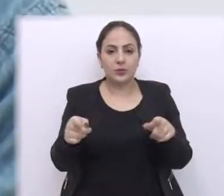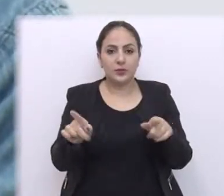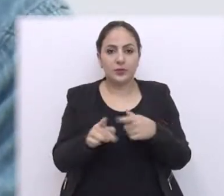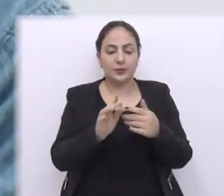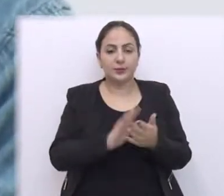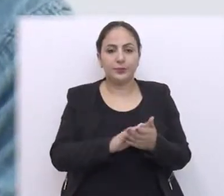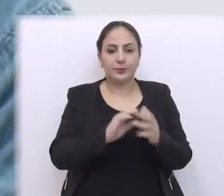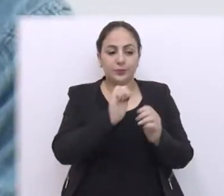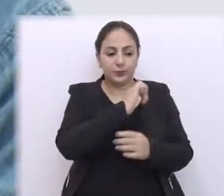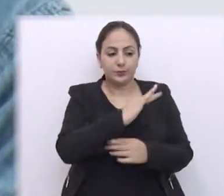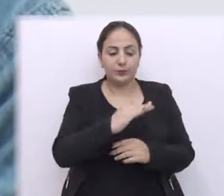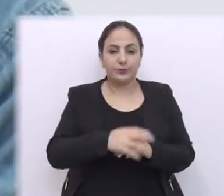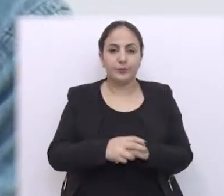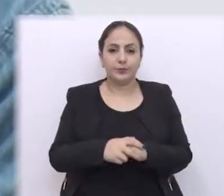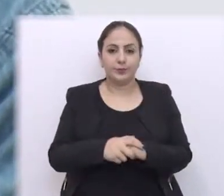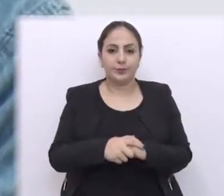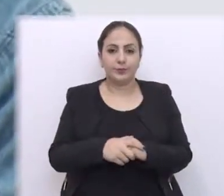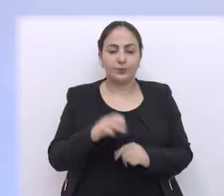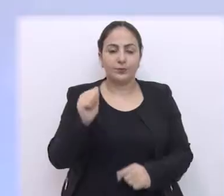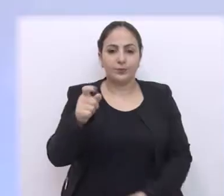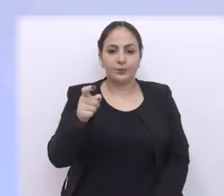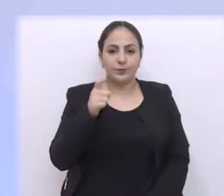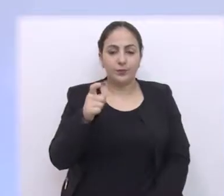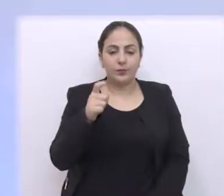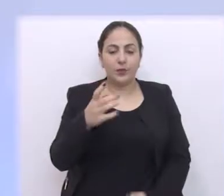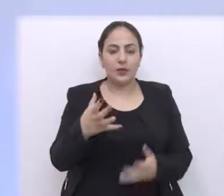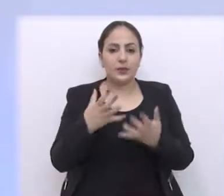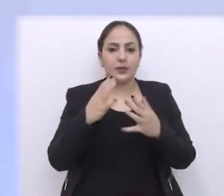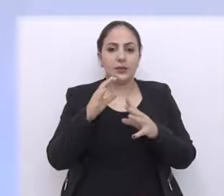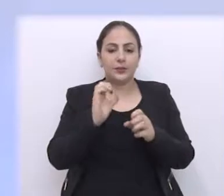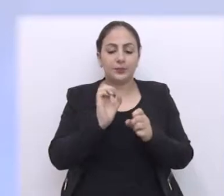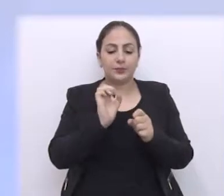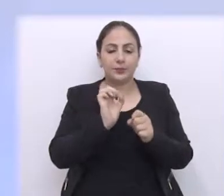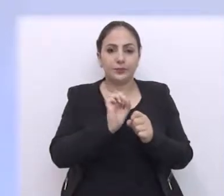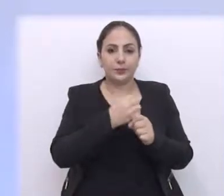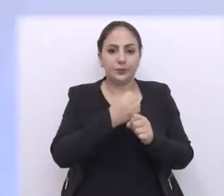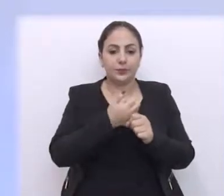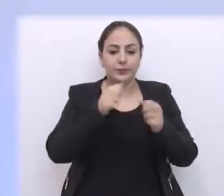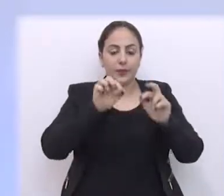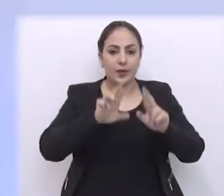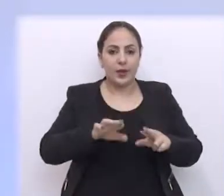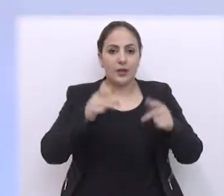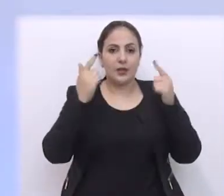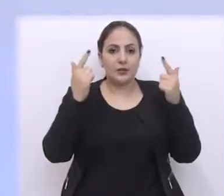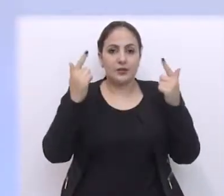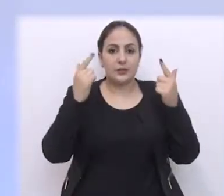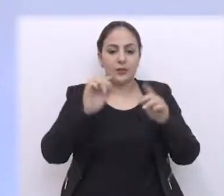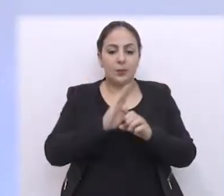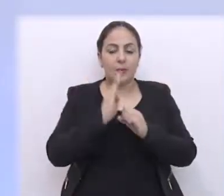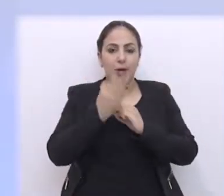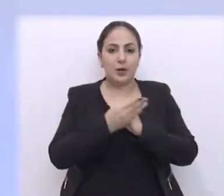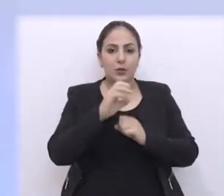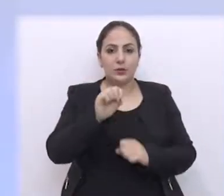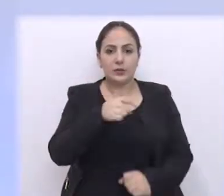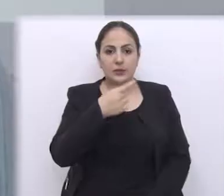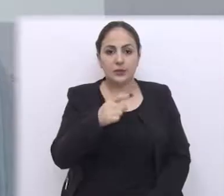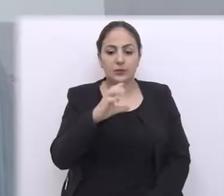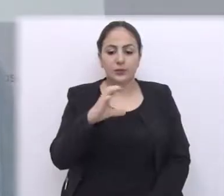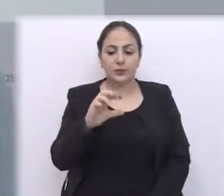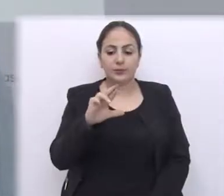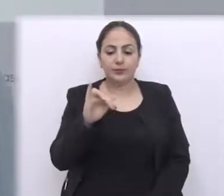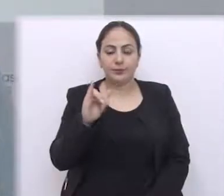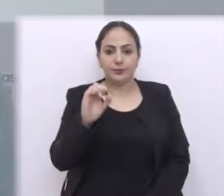musicais entre os estudantes. Alex Necker quer construção de área de lazer no bairro São Cristóvão.